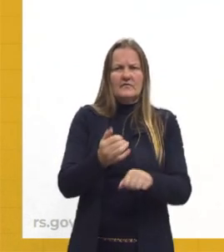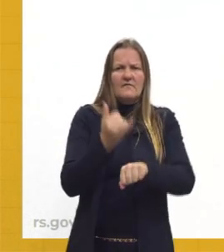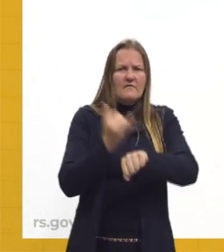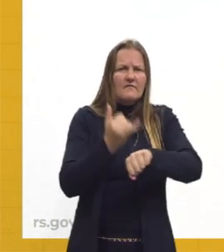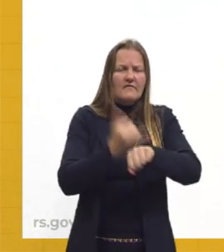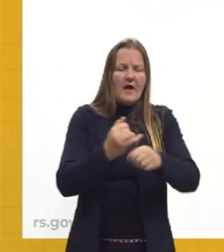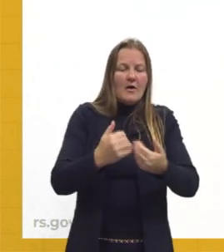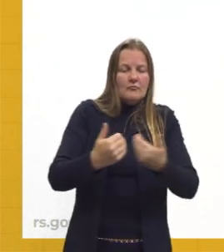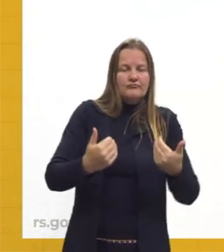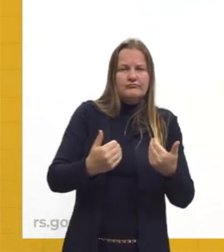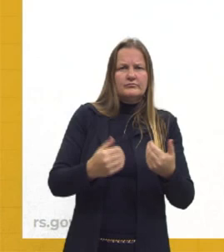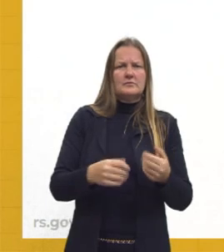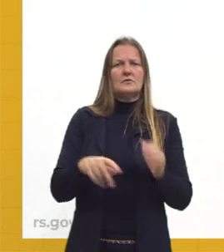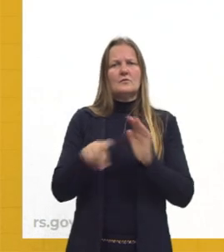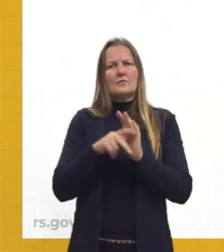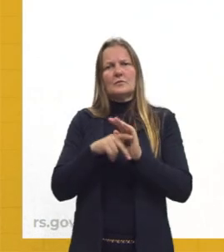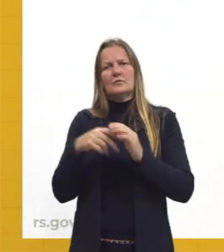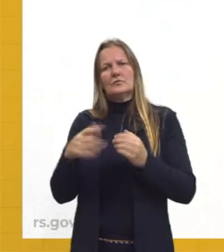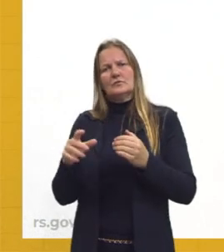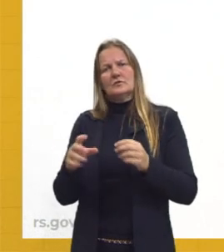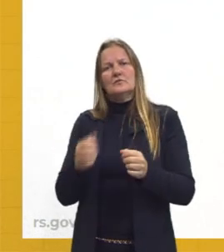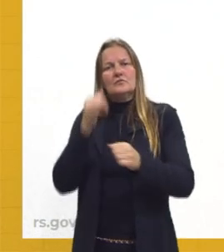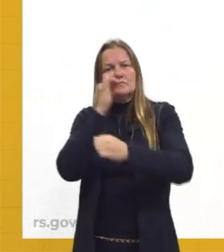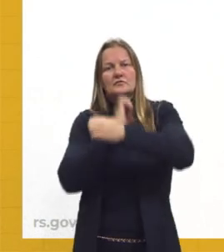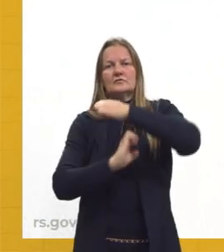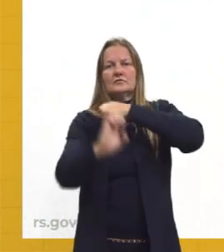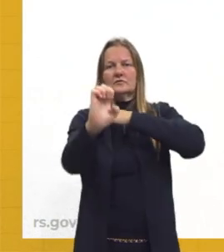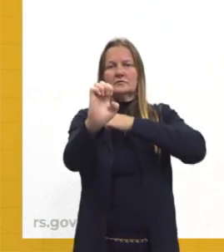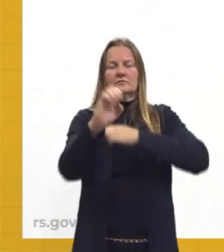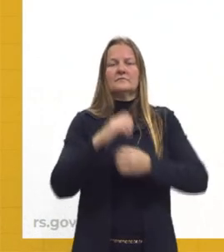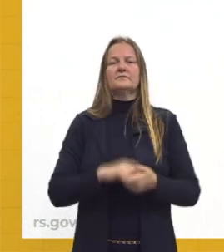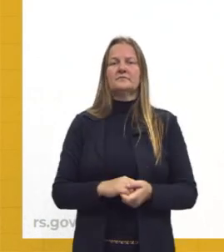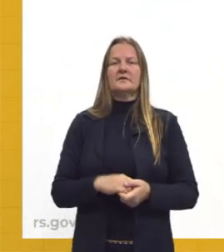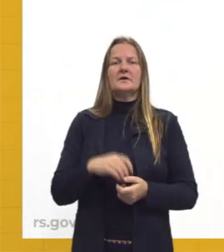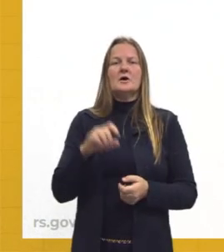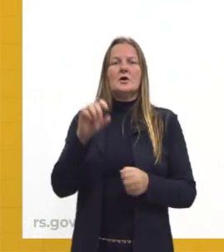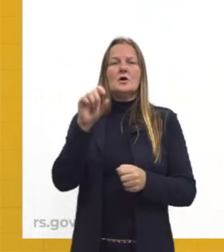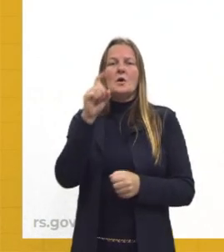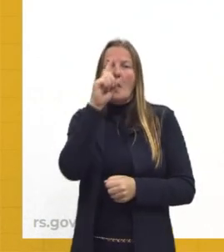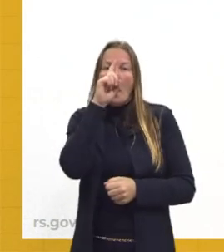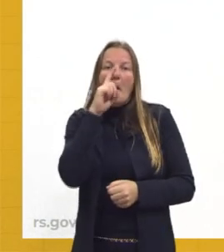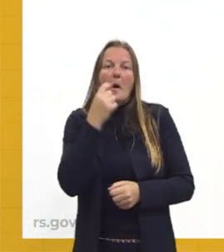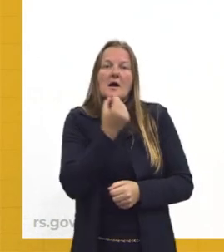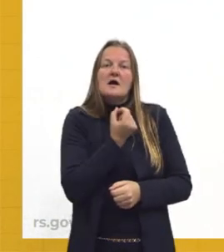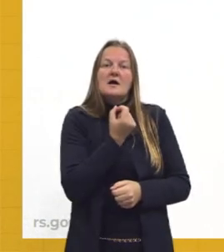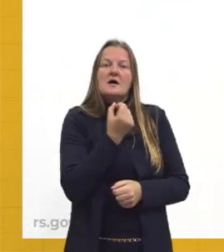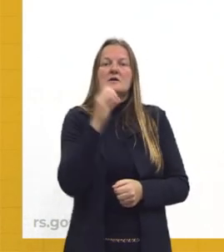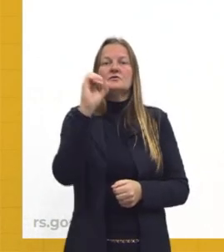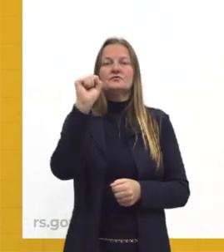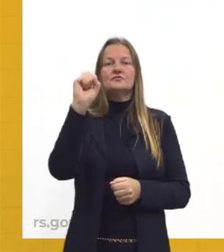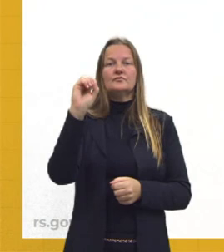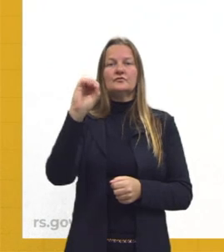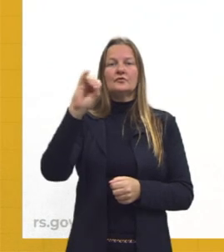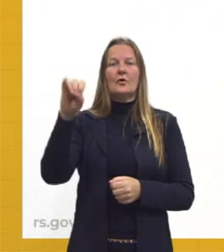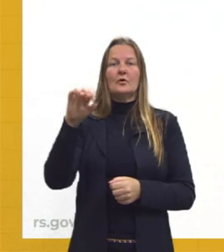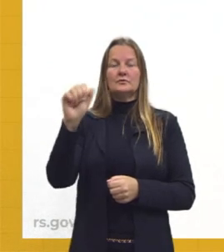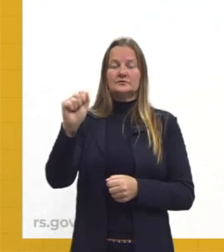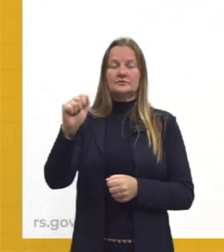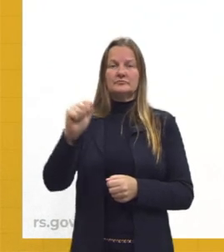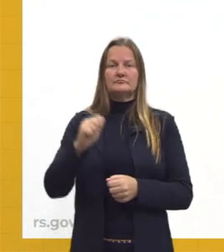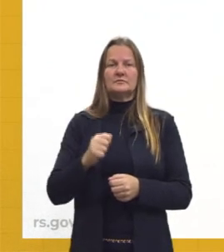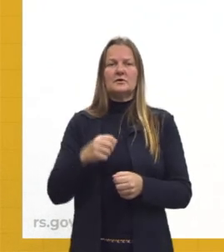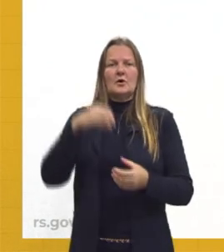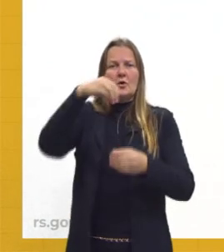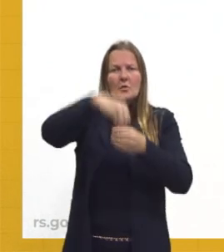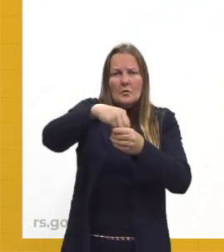ferro, o que não é dela e exportei. Soja, por exemplo, é uma commodity, gurizada, porque eu só